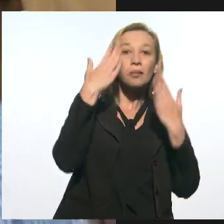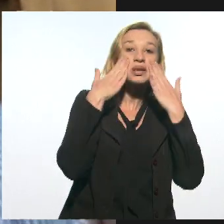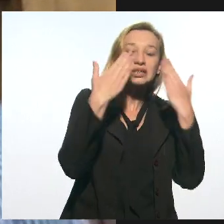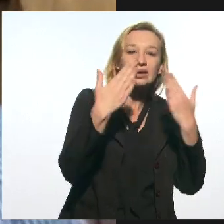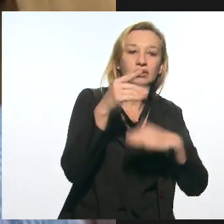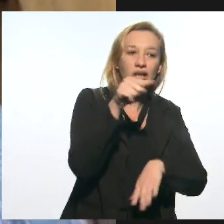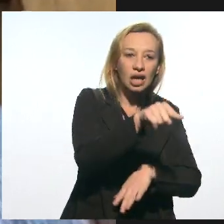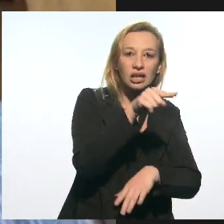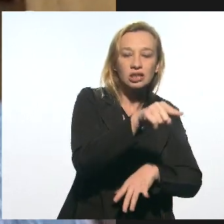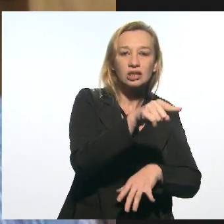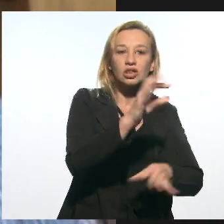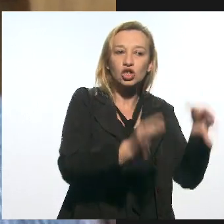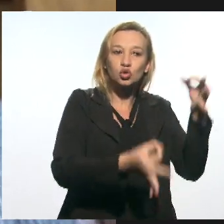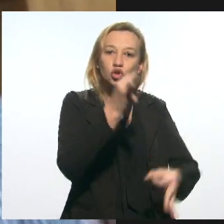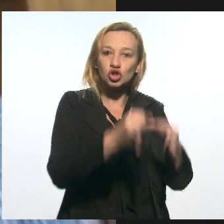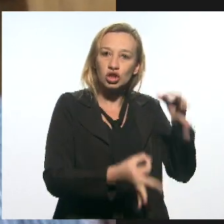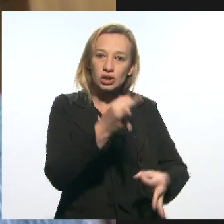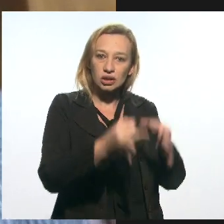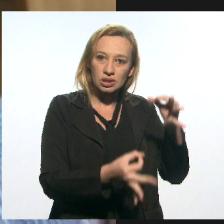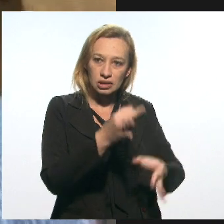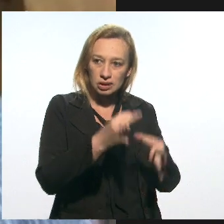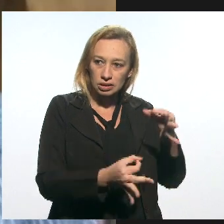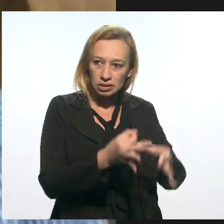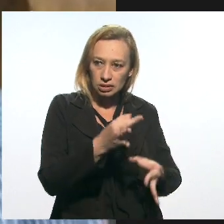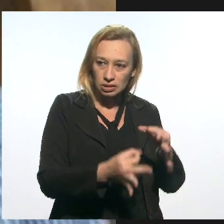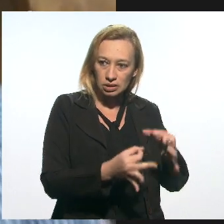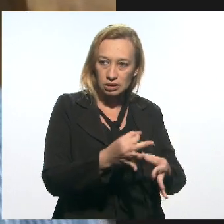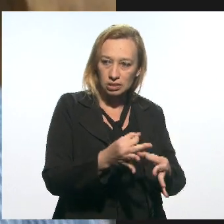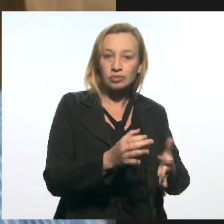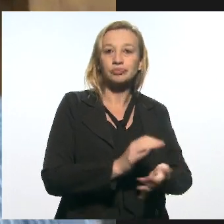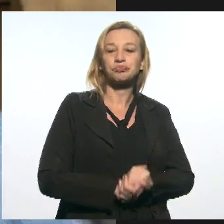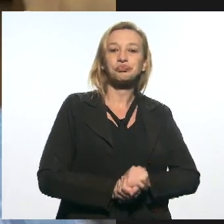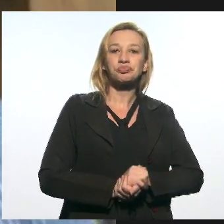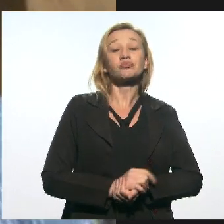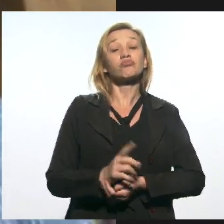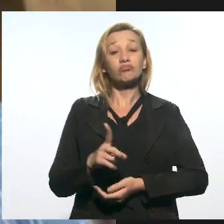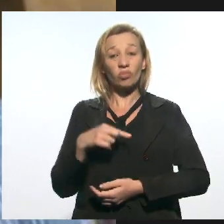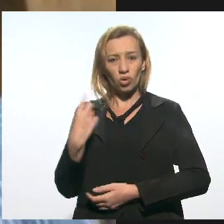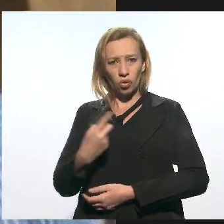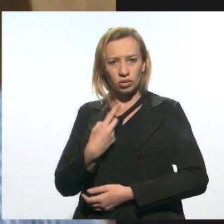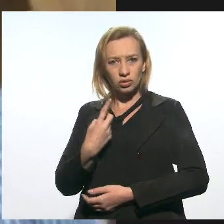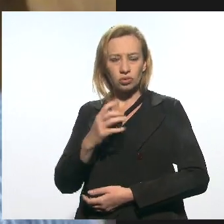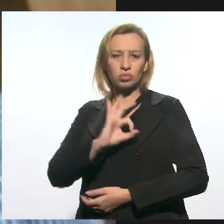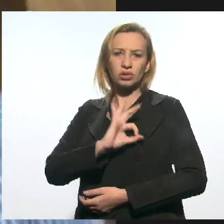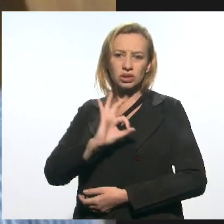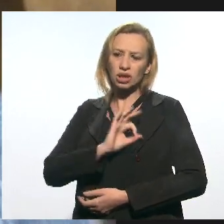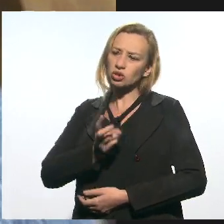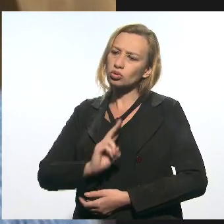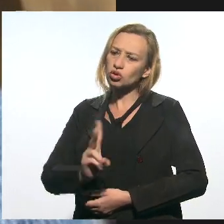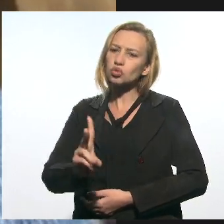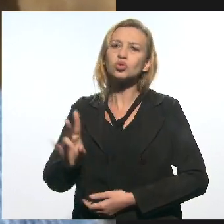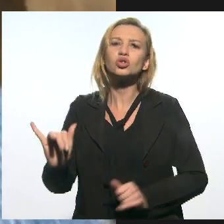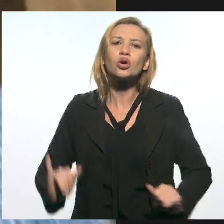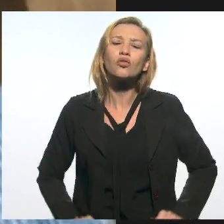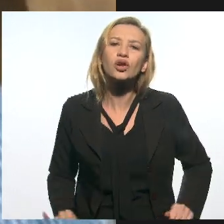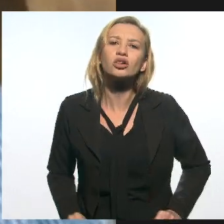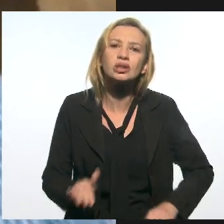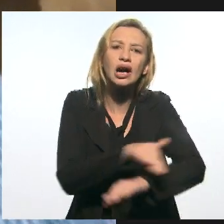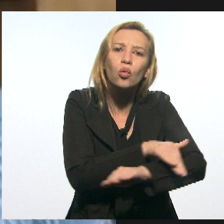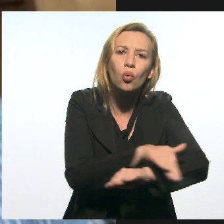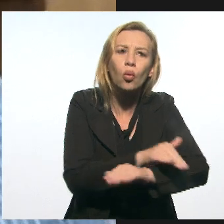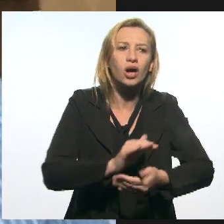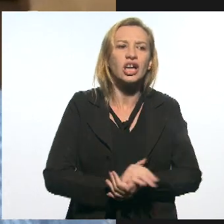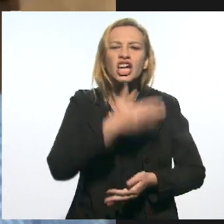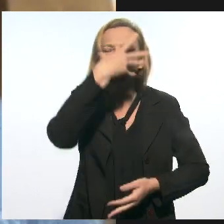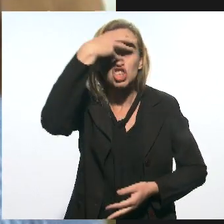justiça, onde a maioria das vezes serão soltos e absolvidos. Enquanto isso, nossos policiais continuam sangrando nas ruas. Esquecem